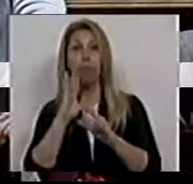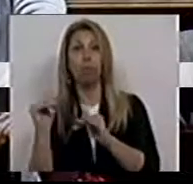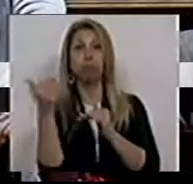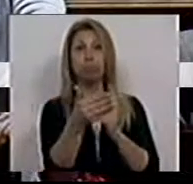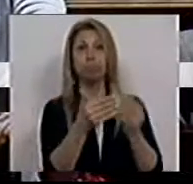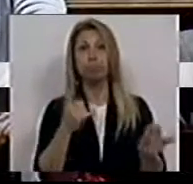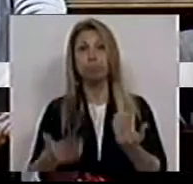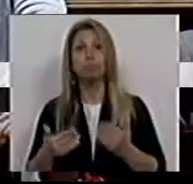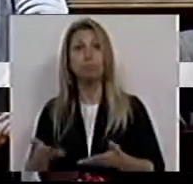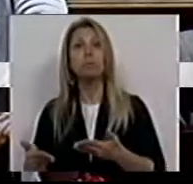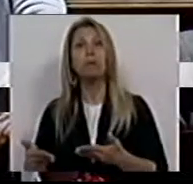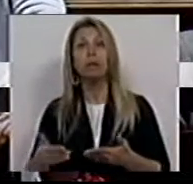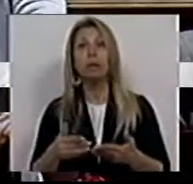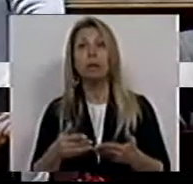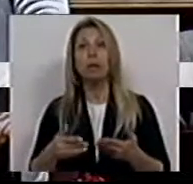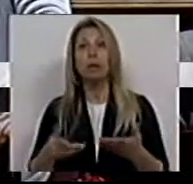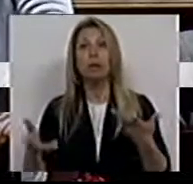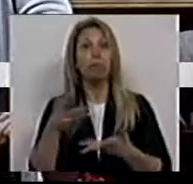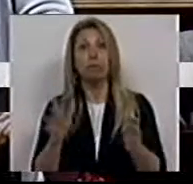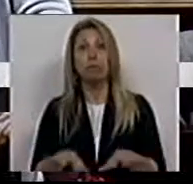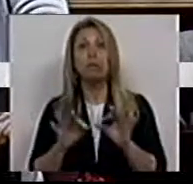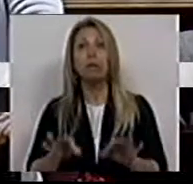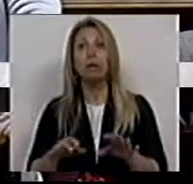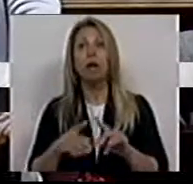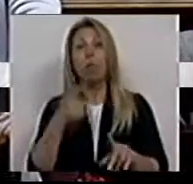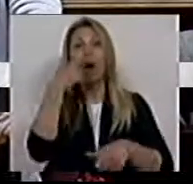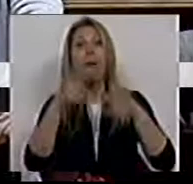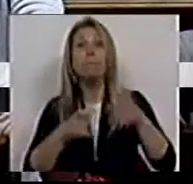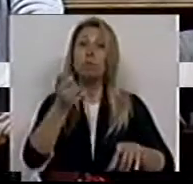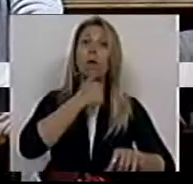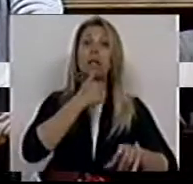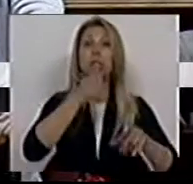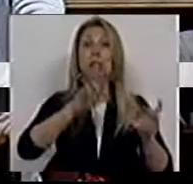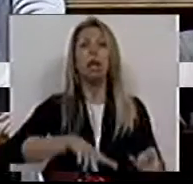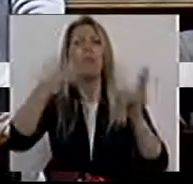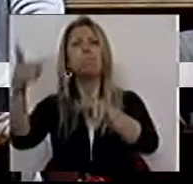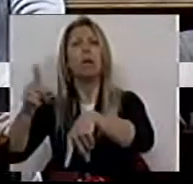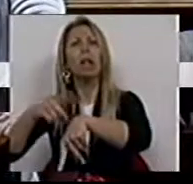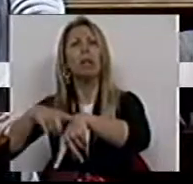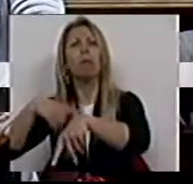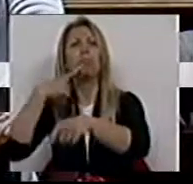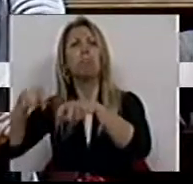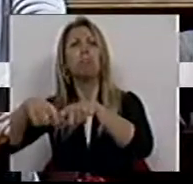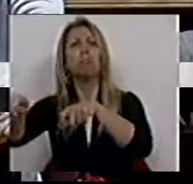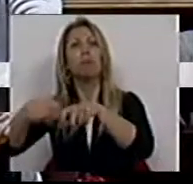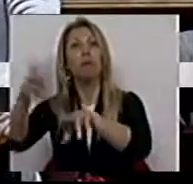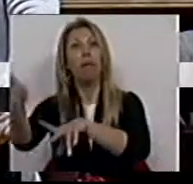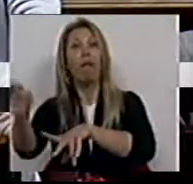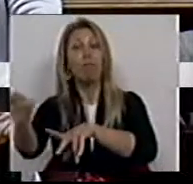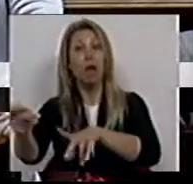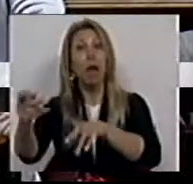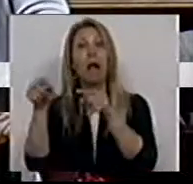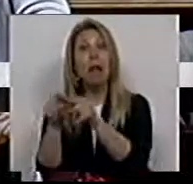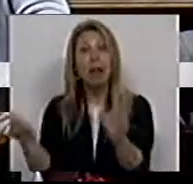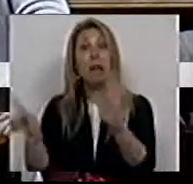nos quais uma pessoa protegida decida residir ou permanecer durante um determinado período de tempo, de acordo com a lei desse mesmo